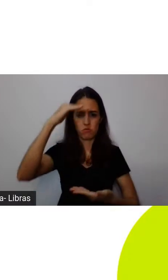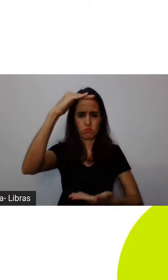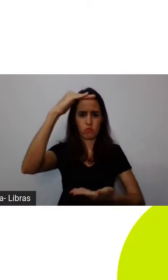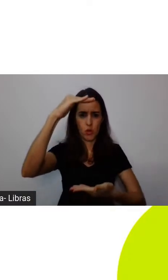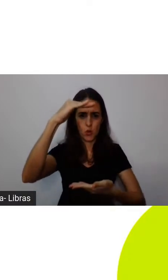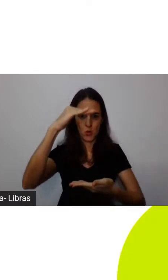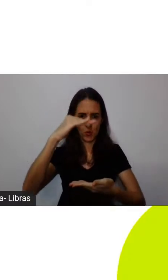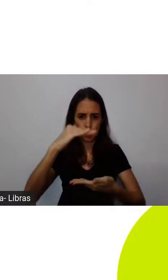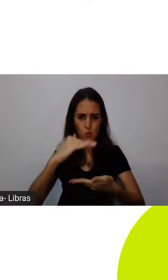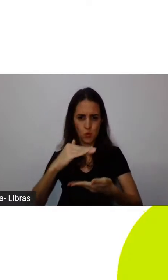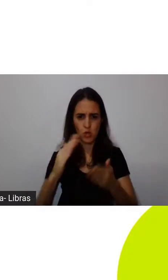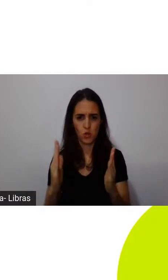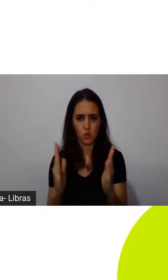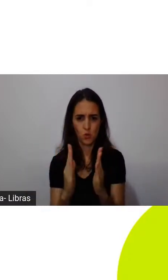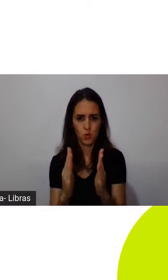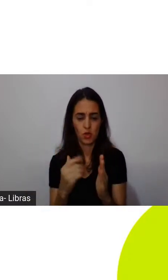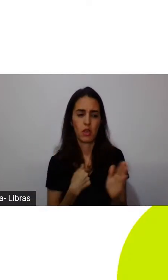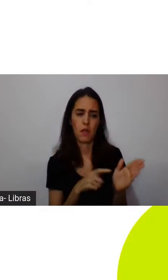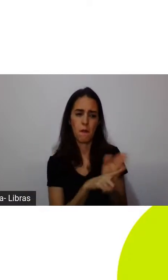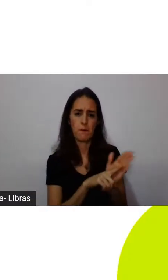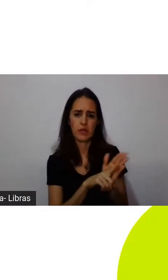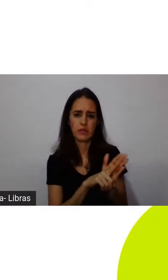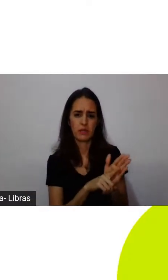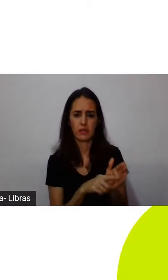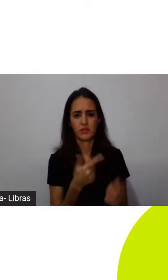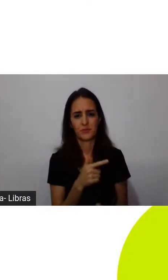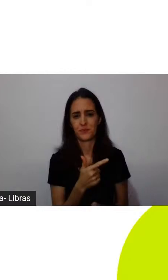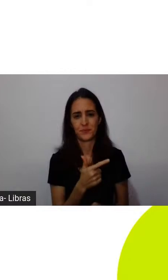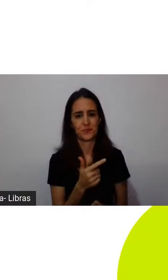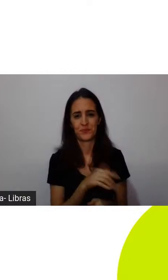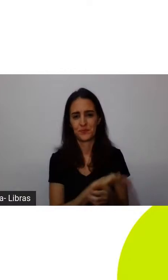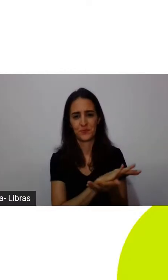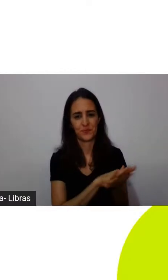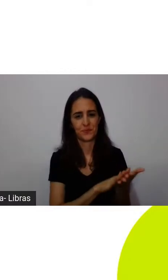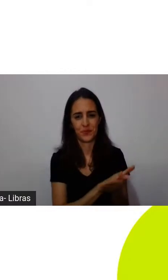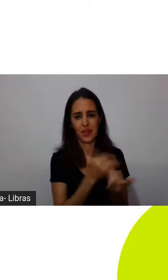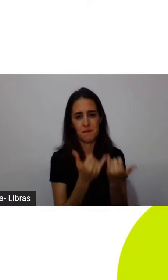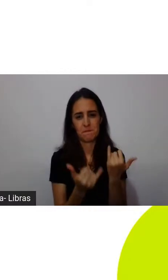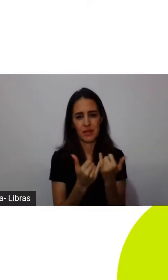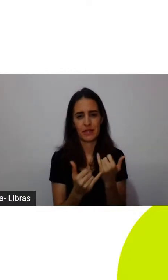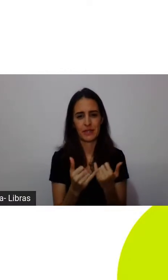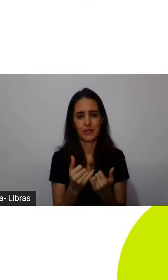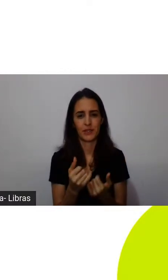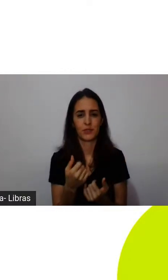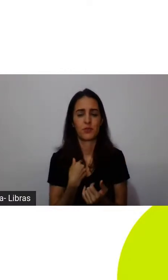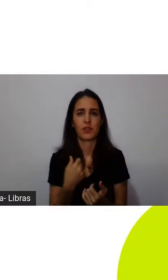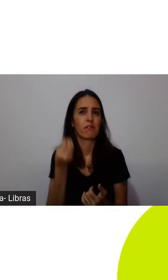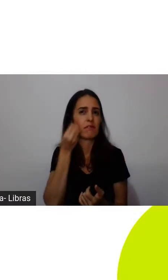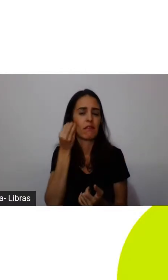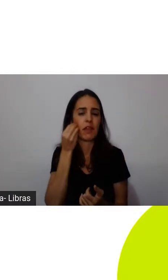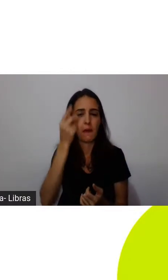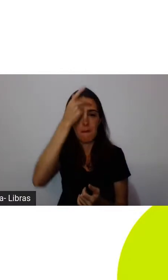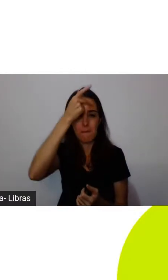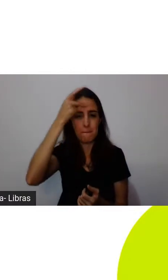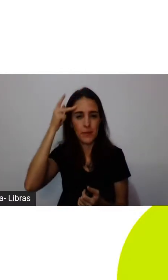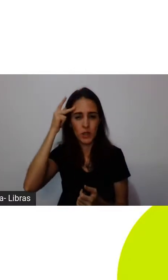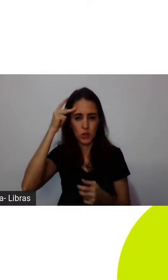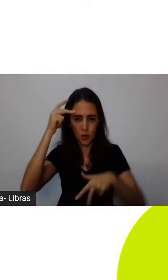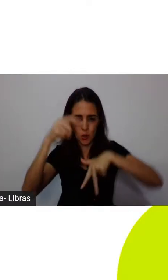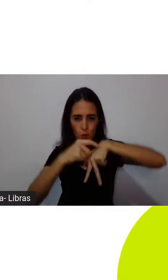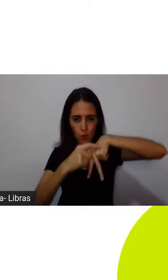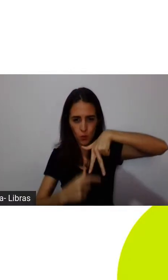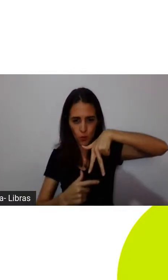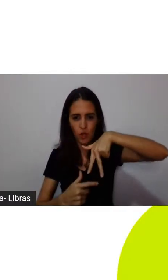alguma pesquisa para isso, e não achei nada. Mas, de fato, existe uma tendência da tecnologia de diminuir as coisas, da gente gerar menos lixo.